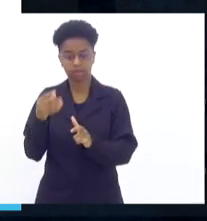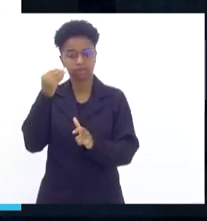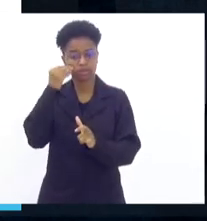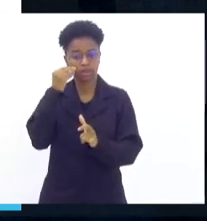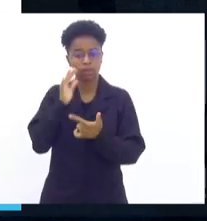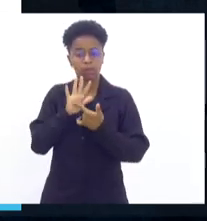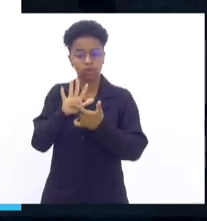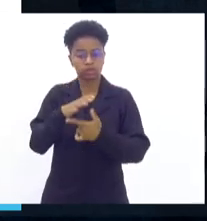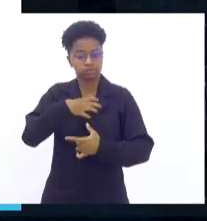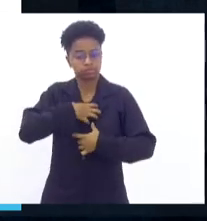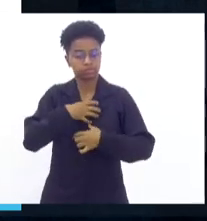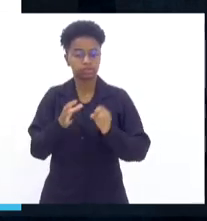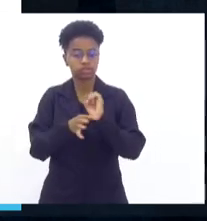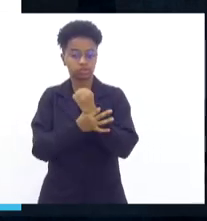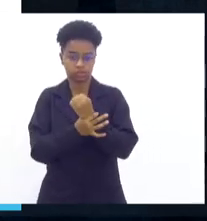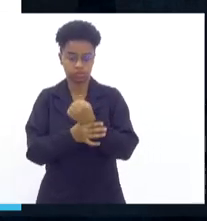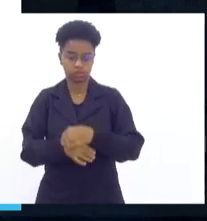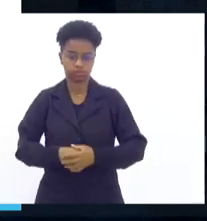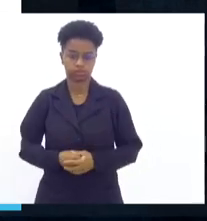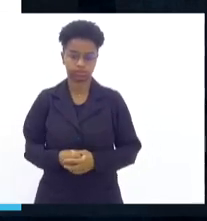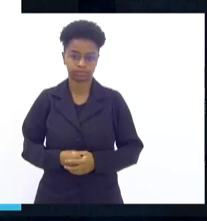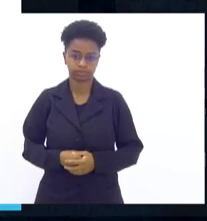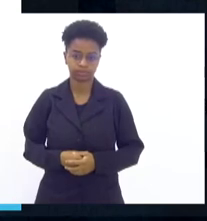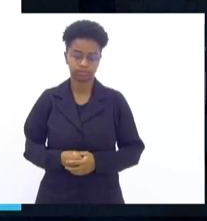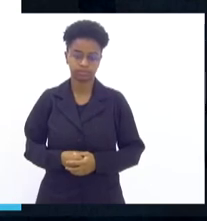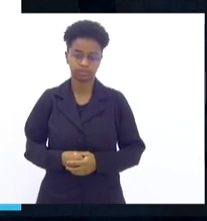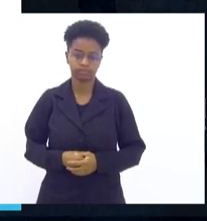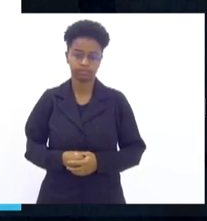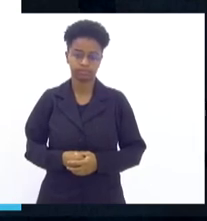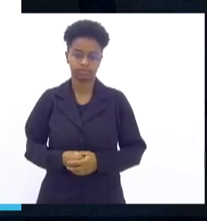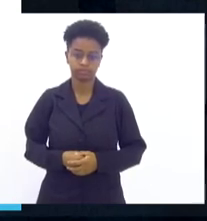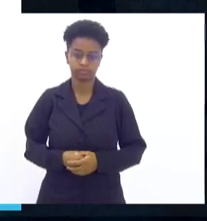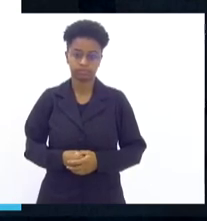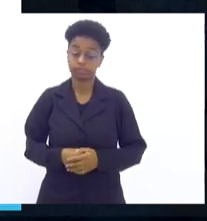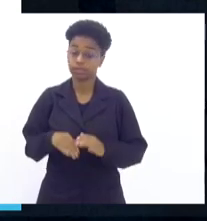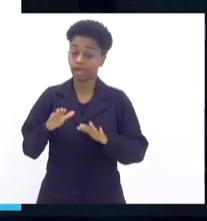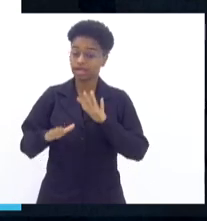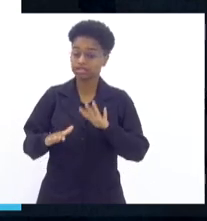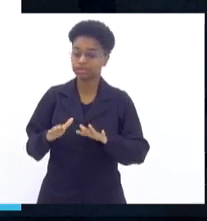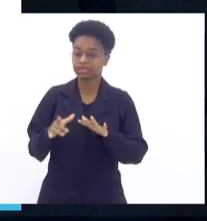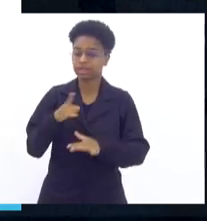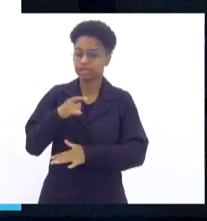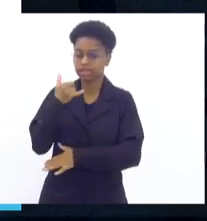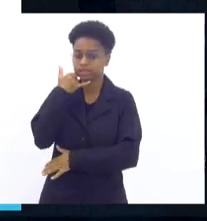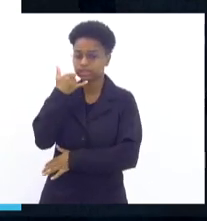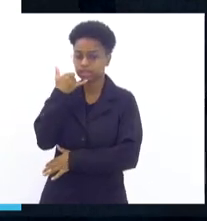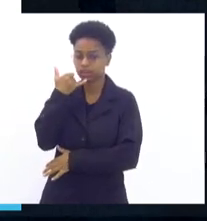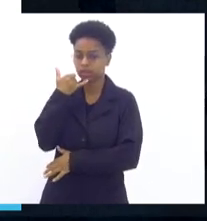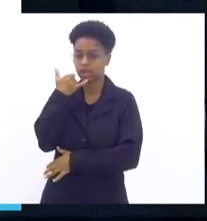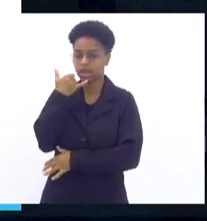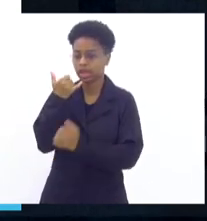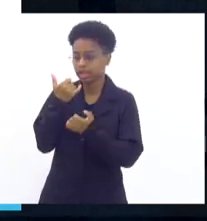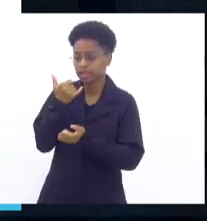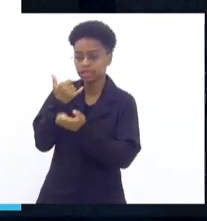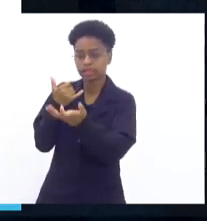essa sensação de segurança. Muitas vezes, não, eles têm um celular que eles dão para os moradores, e os moradores, às vezes,